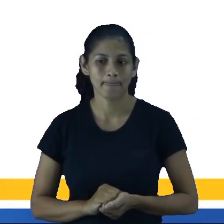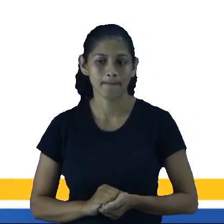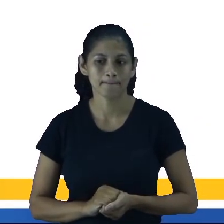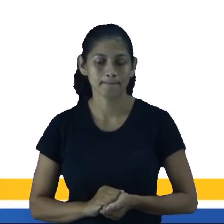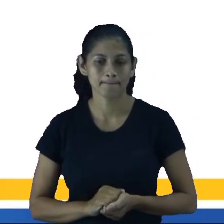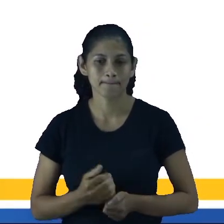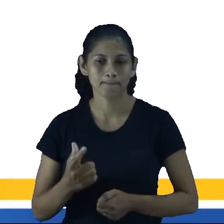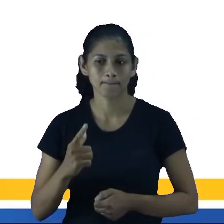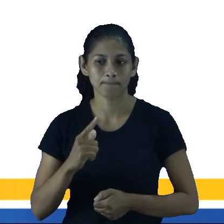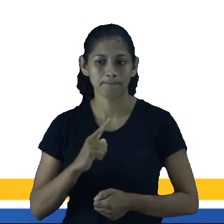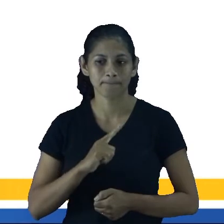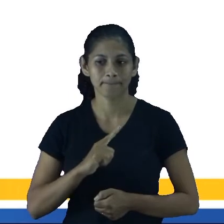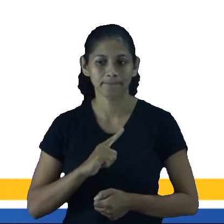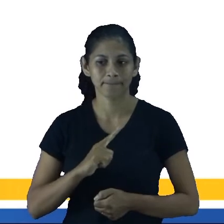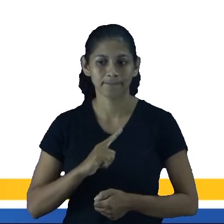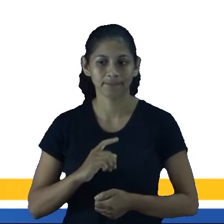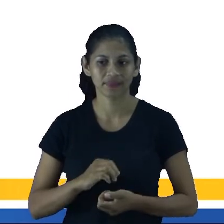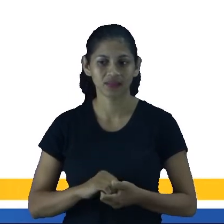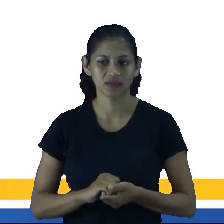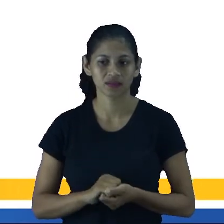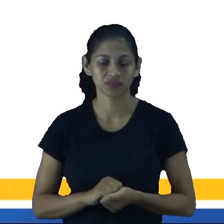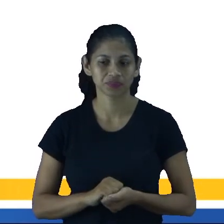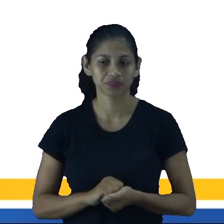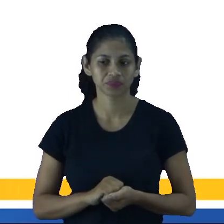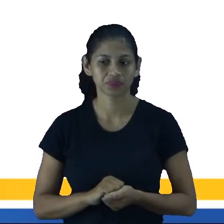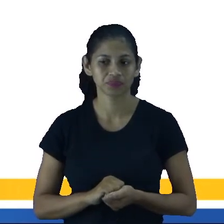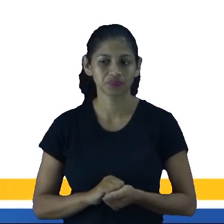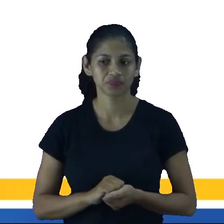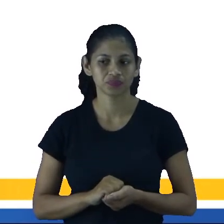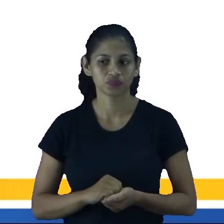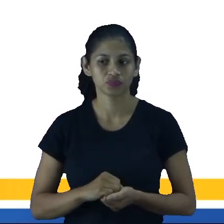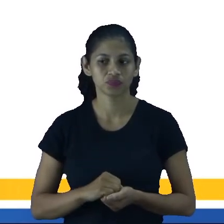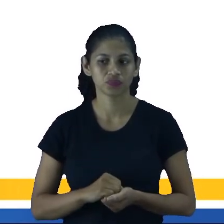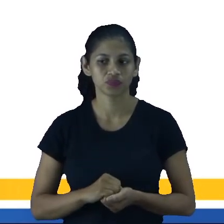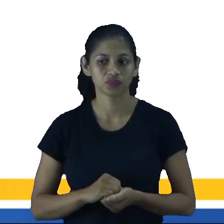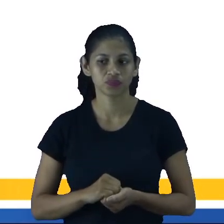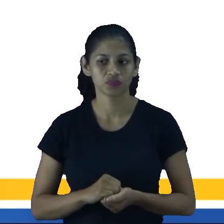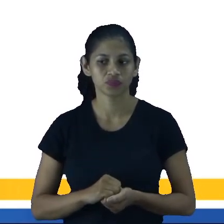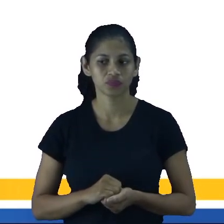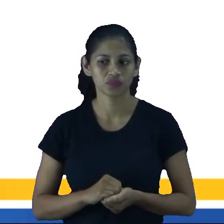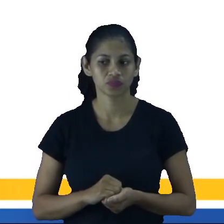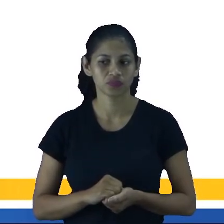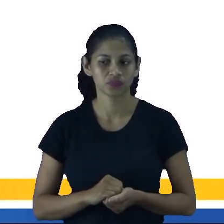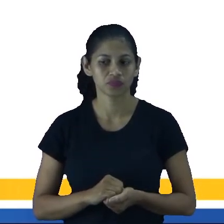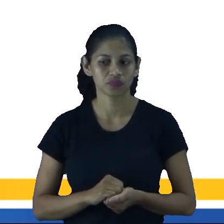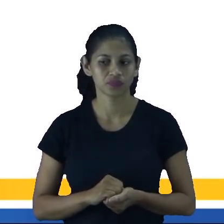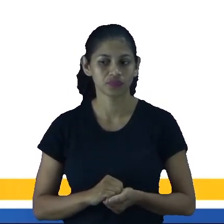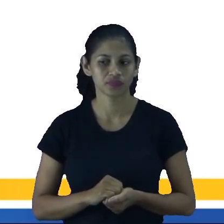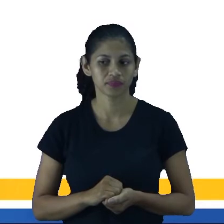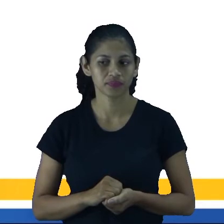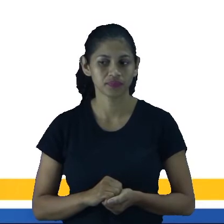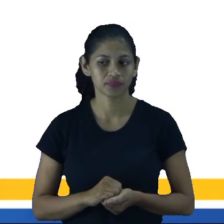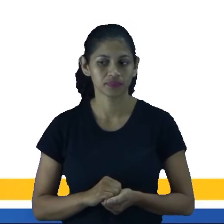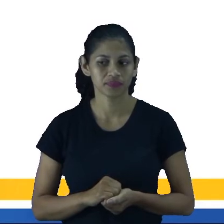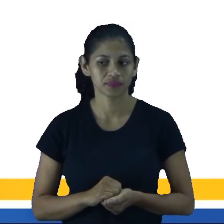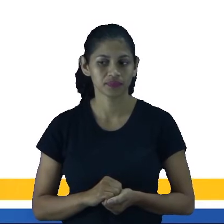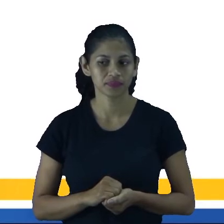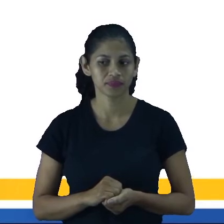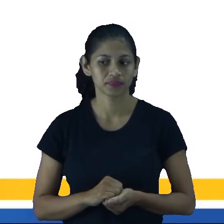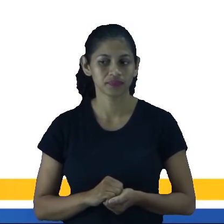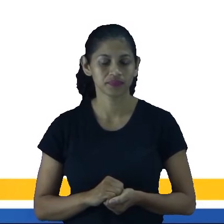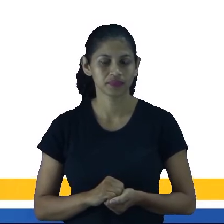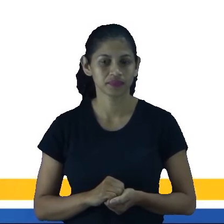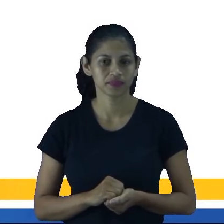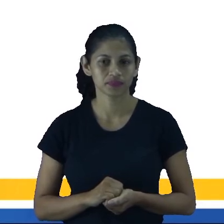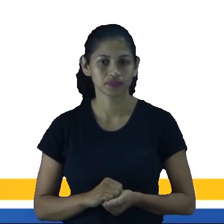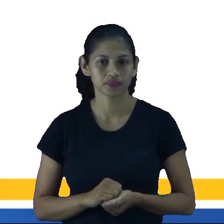Aí nós temos o conduce, né? Que não está equivocado, é o condure. E o etiárdimenos, que é escrito com e, não com h,